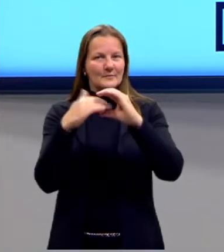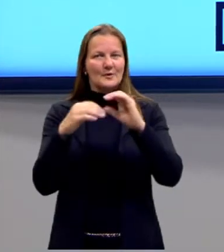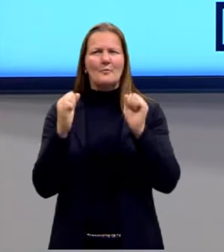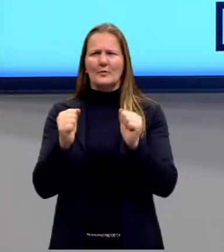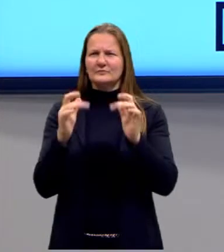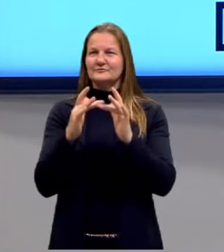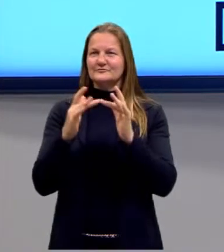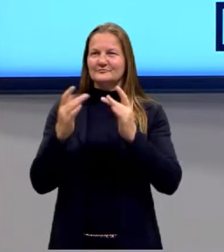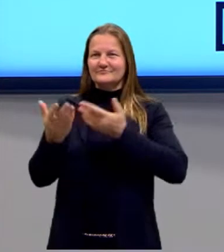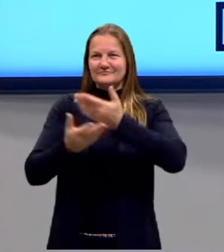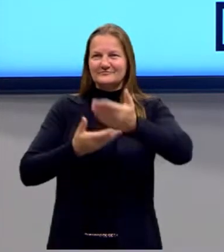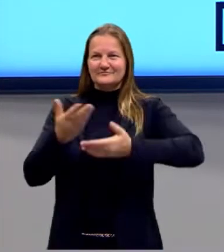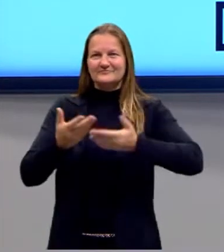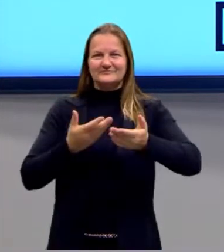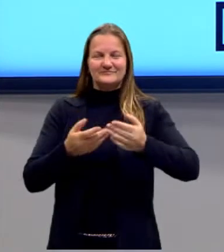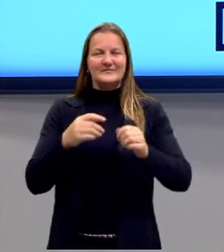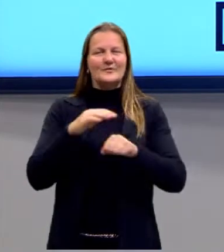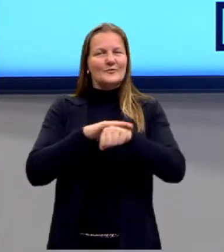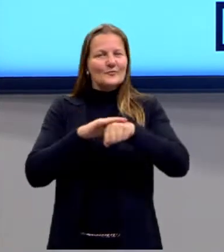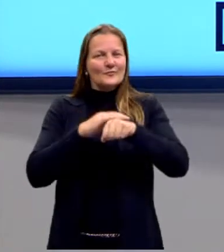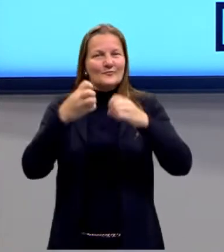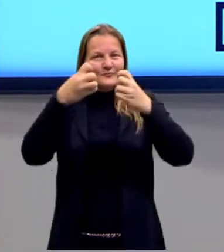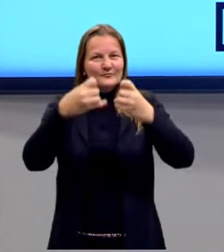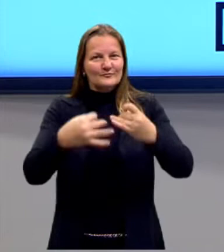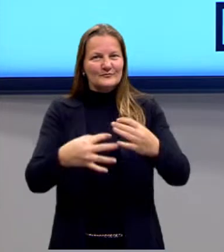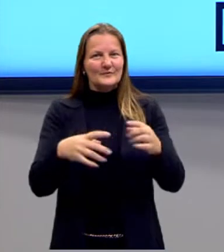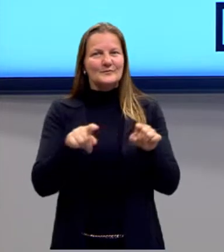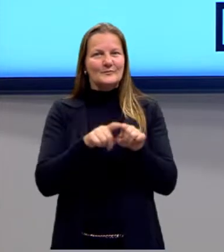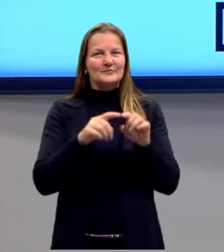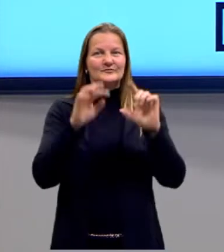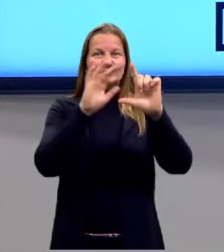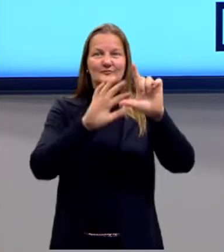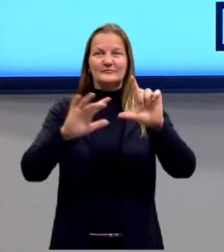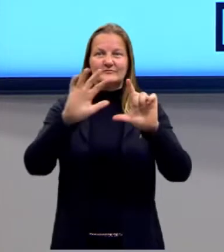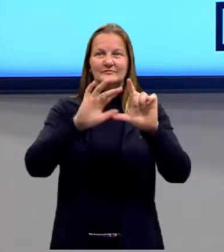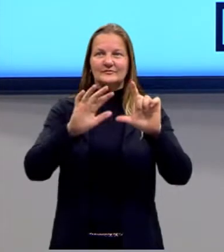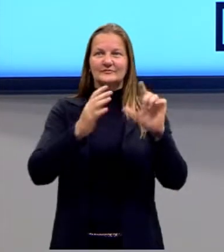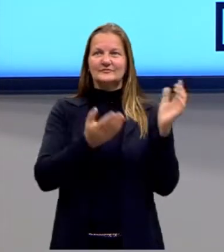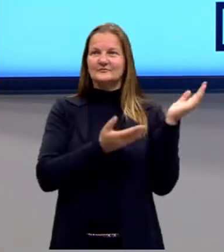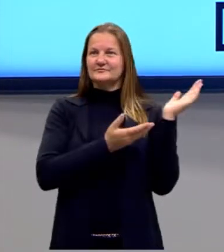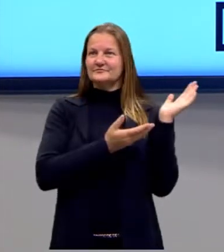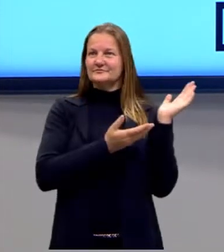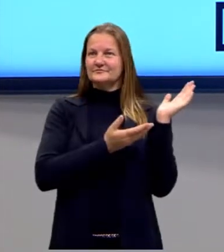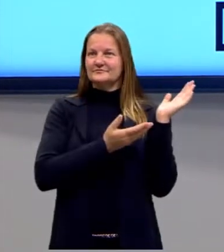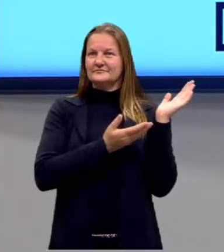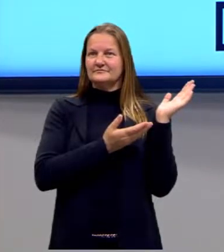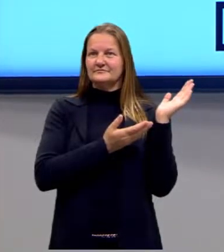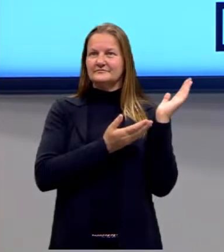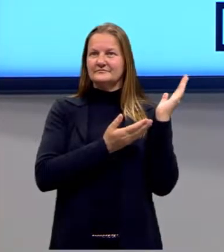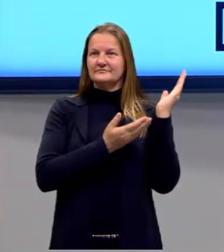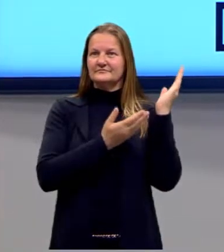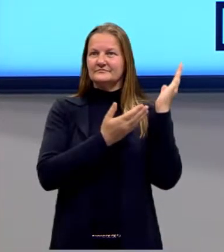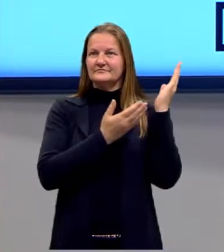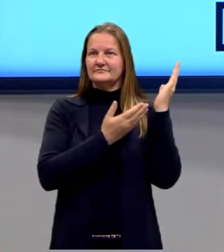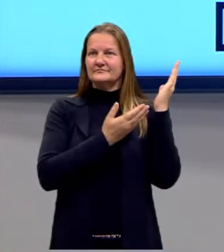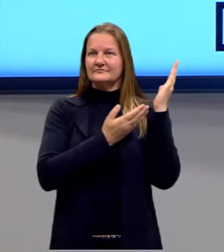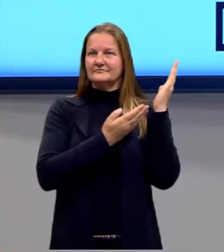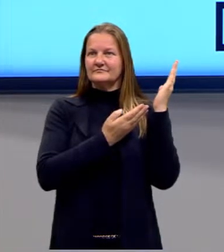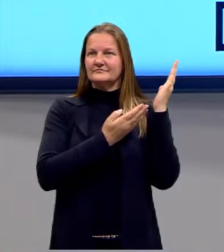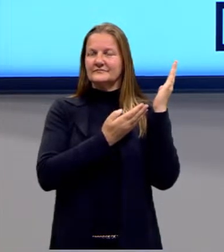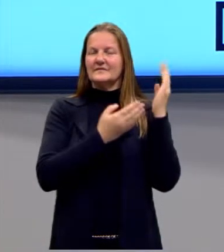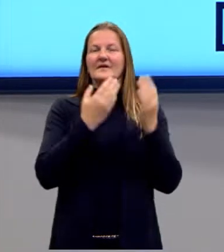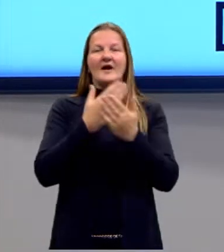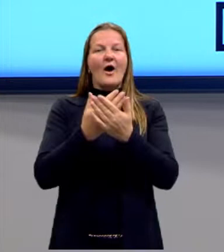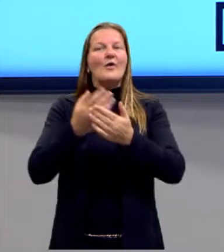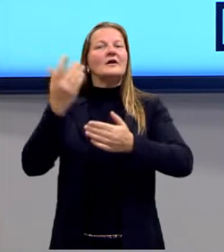em contato, deixar algum comentário também e o QR Code onde vocês podem assistir as aulas que já foram